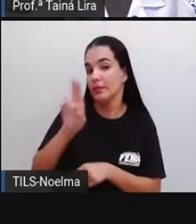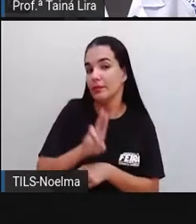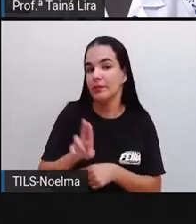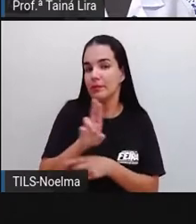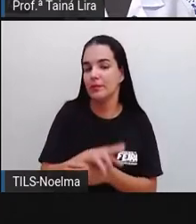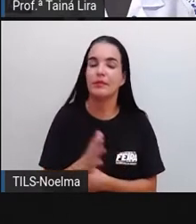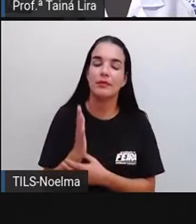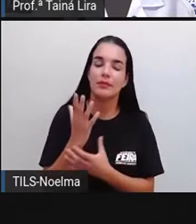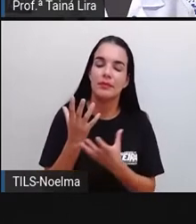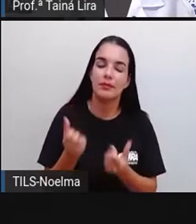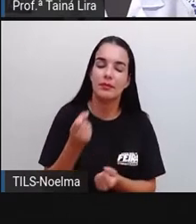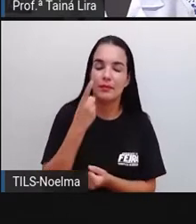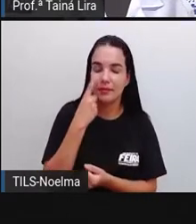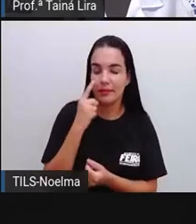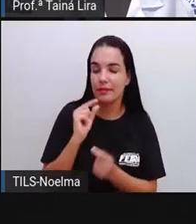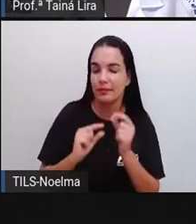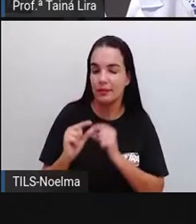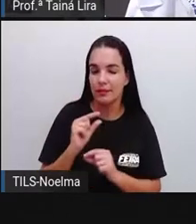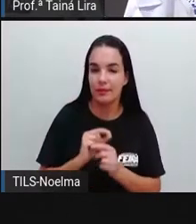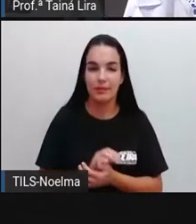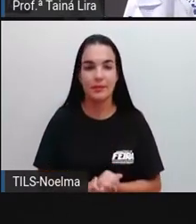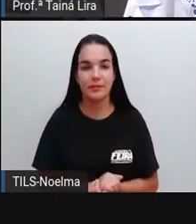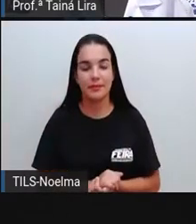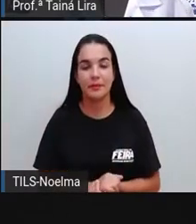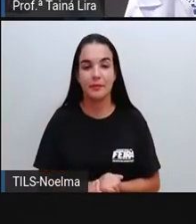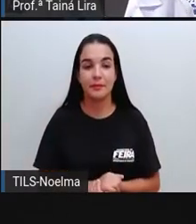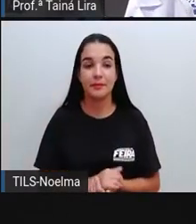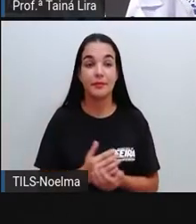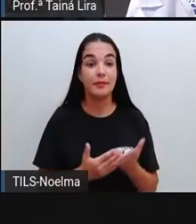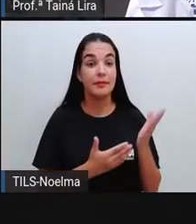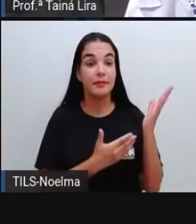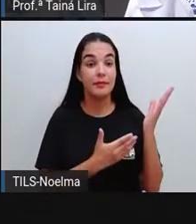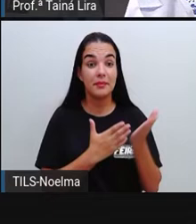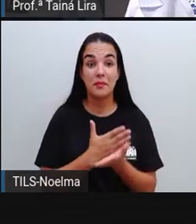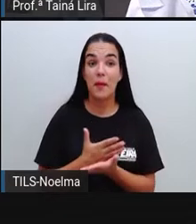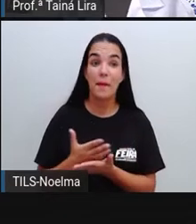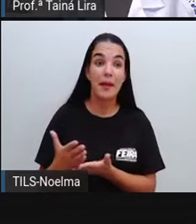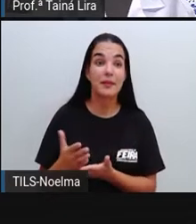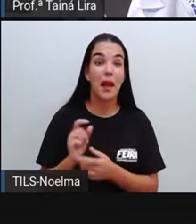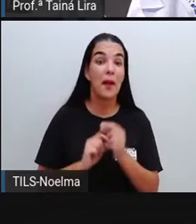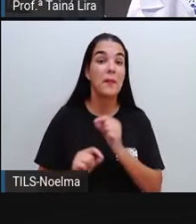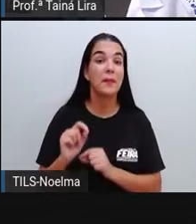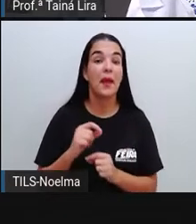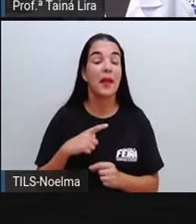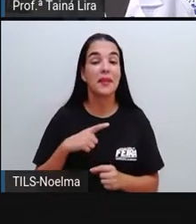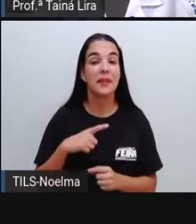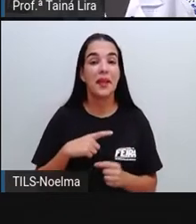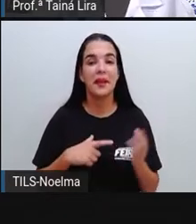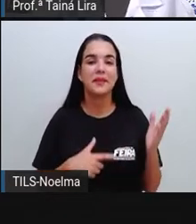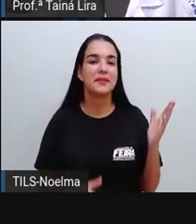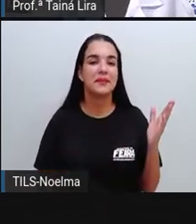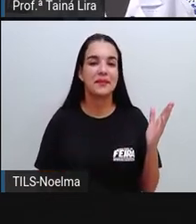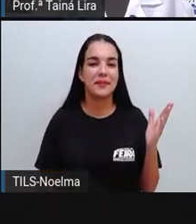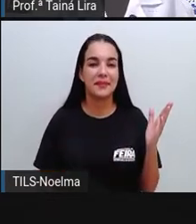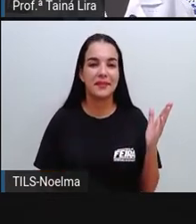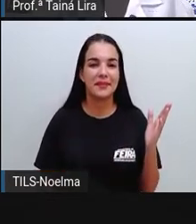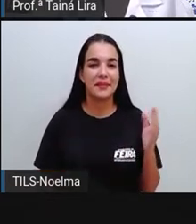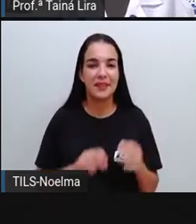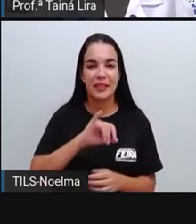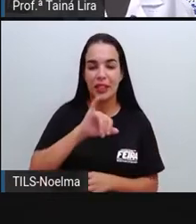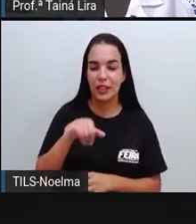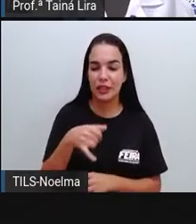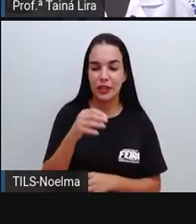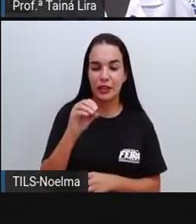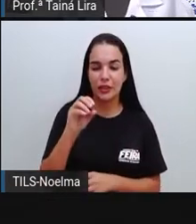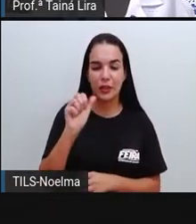a falar aí um pouquinho, né, Então, para início, vamos ver aí o que Joana